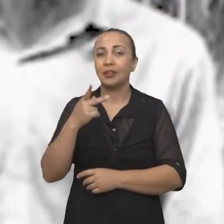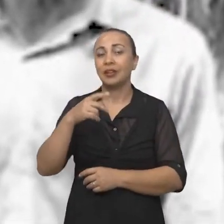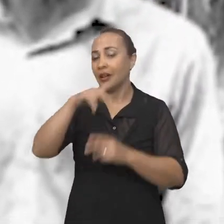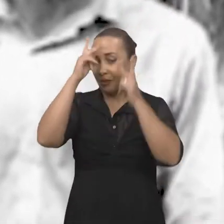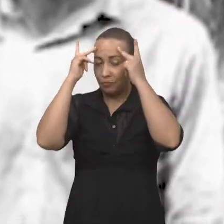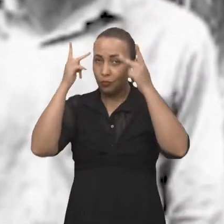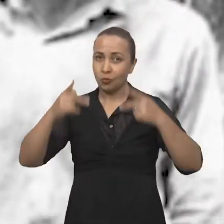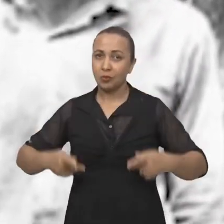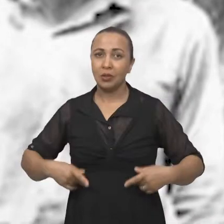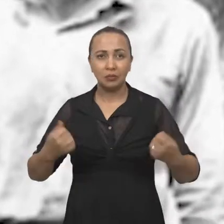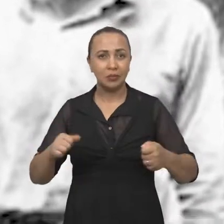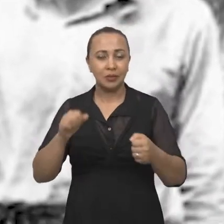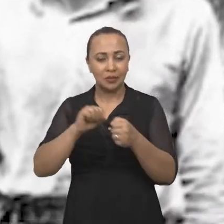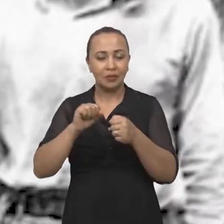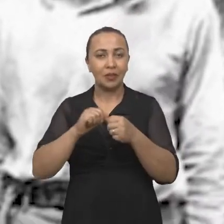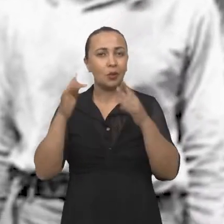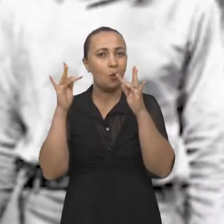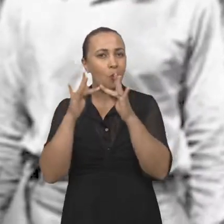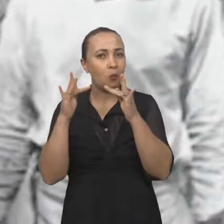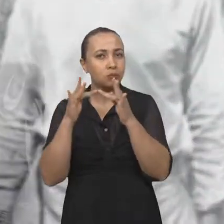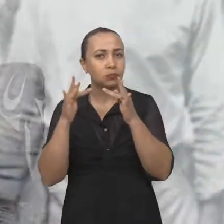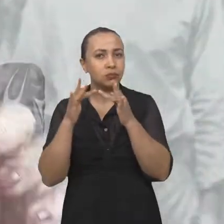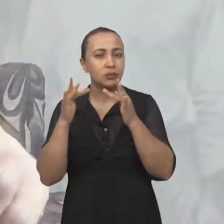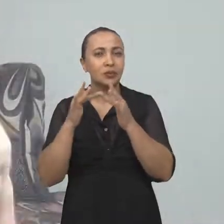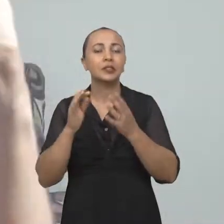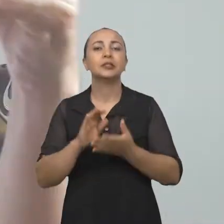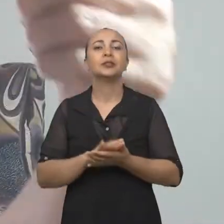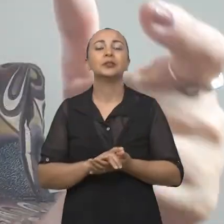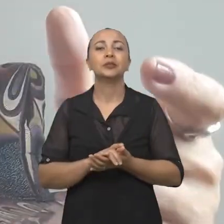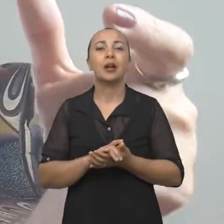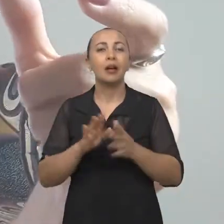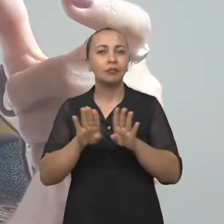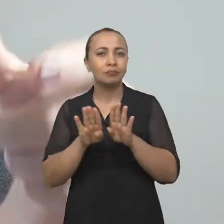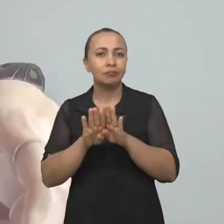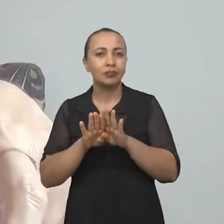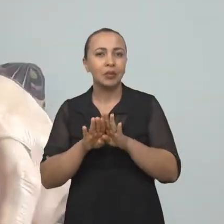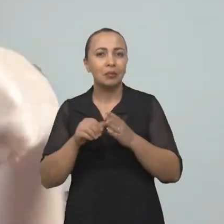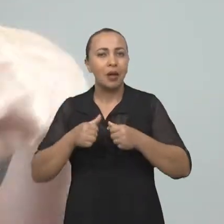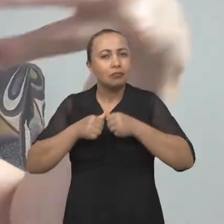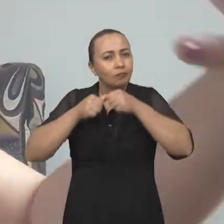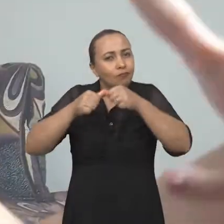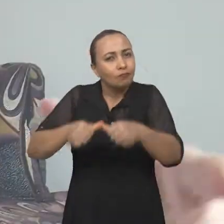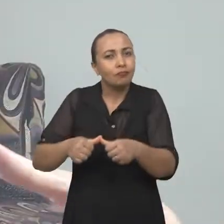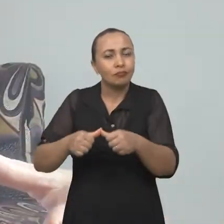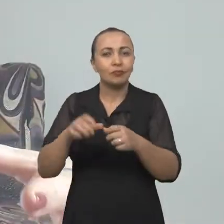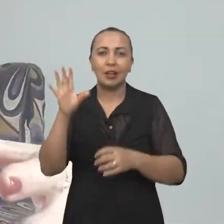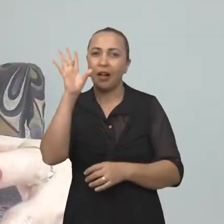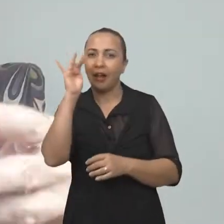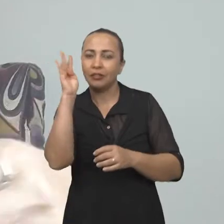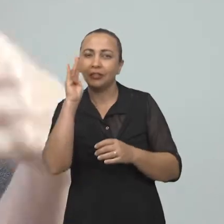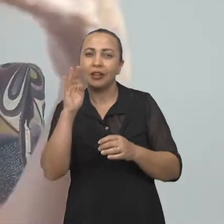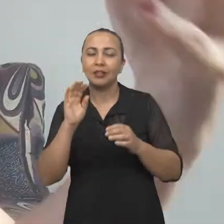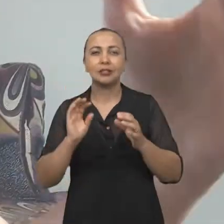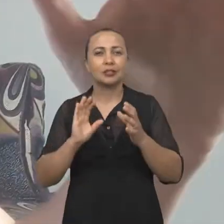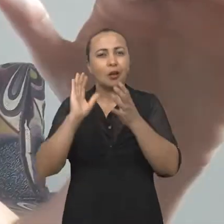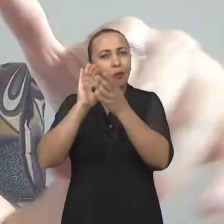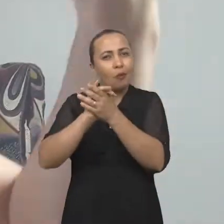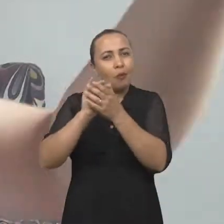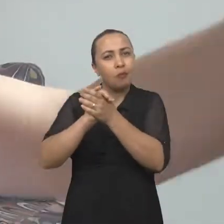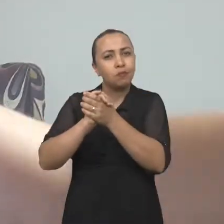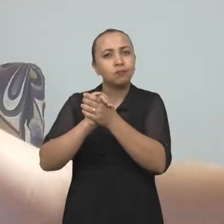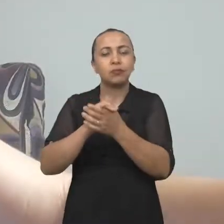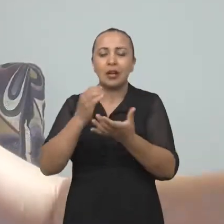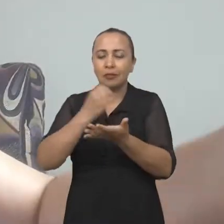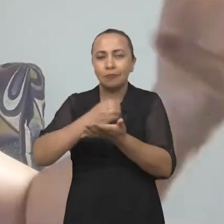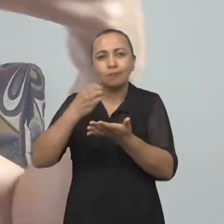o ser humano, ele necessita estabelecer contato e firmar alianças e ter alianças com